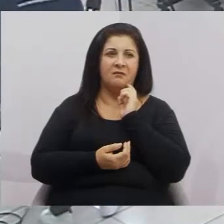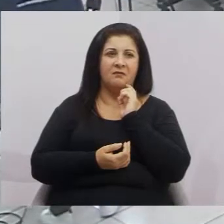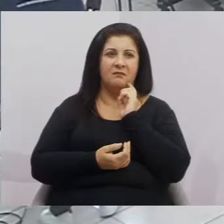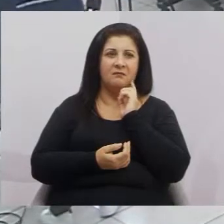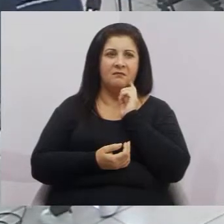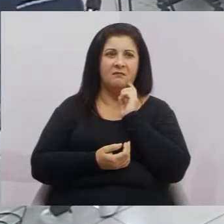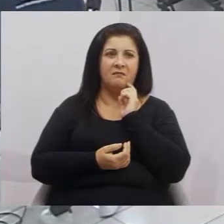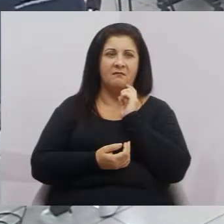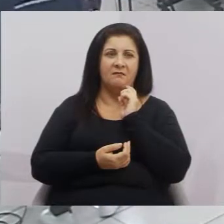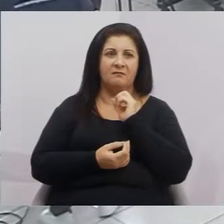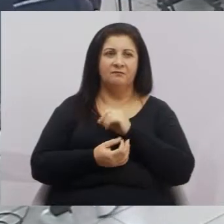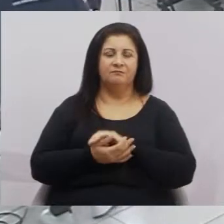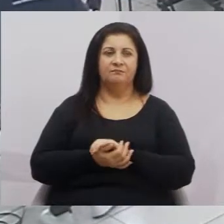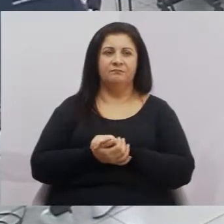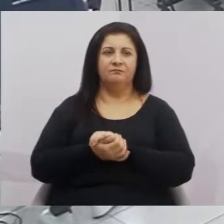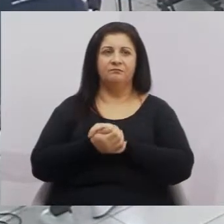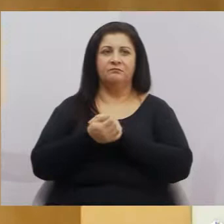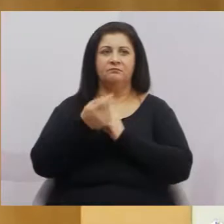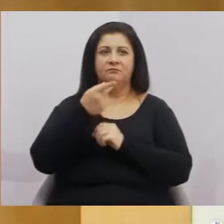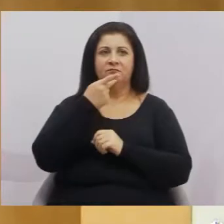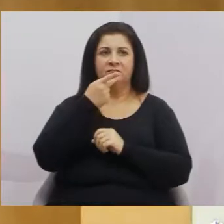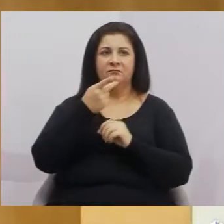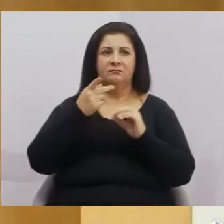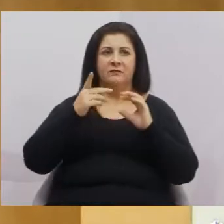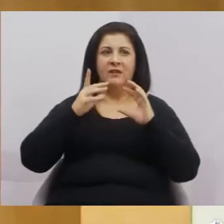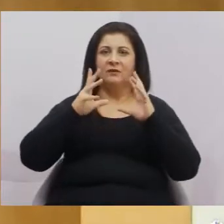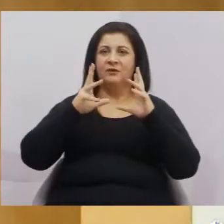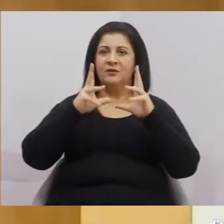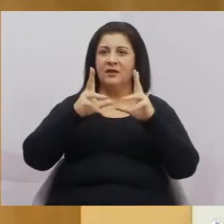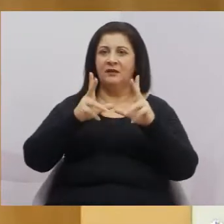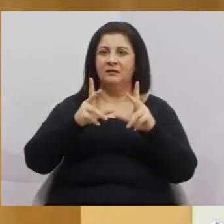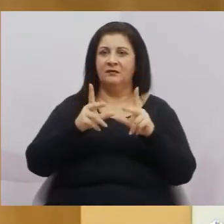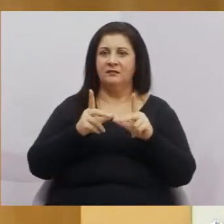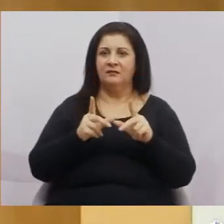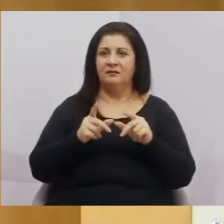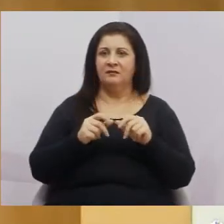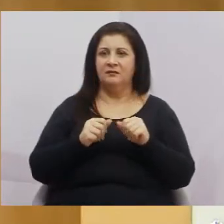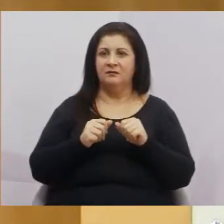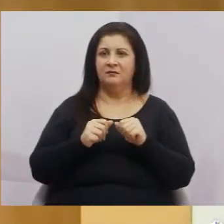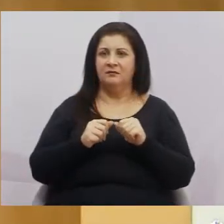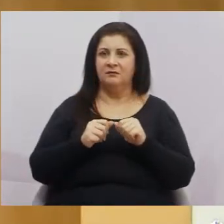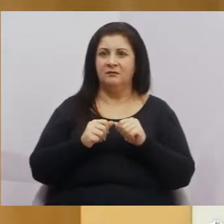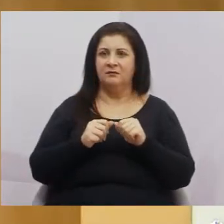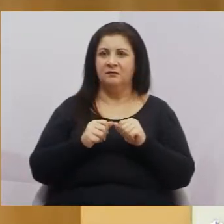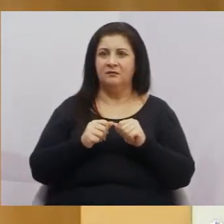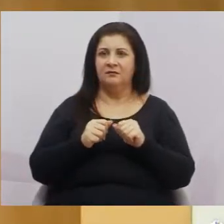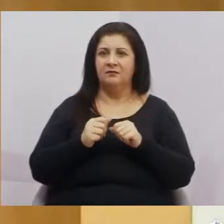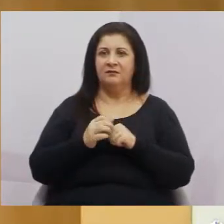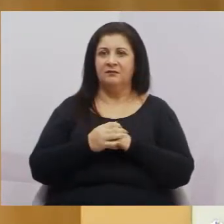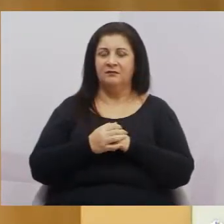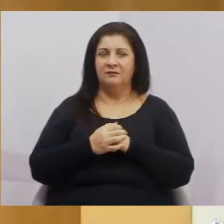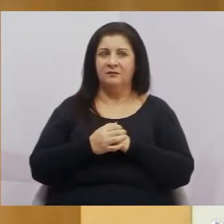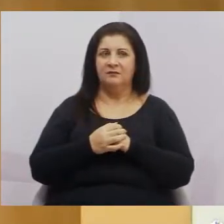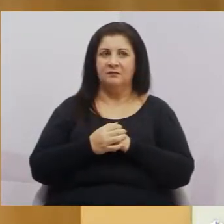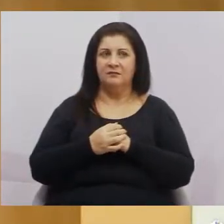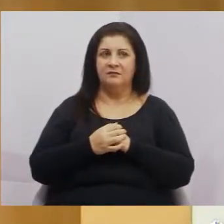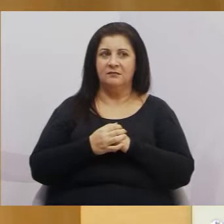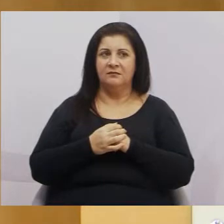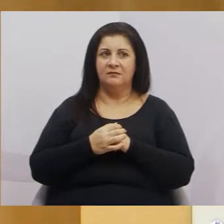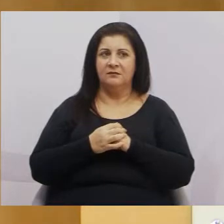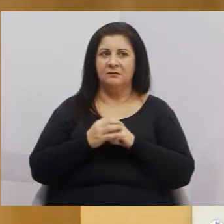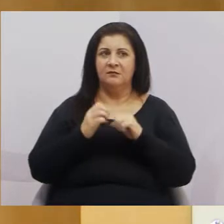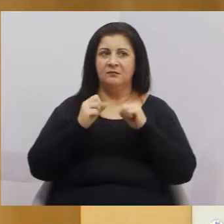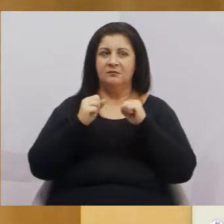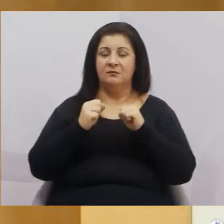Quero desejar a todos um ótimo dia e que possa haver